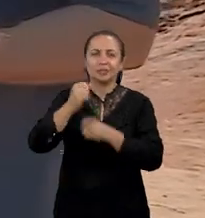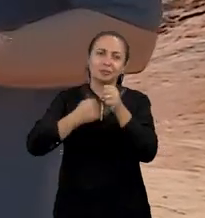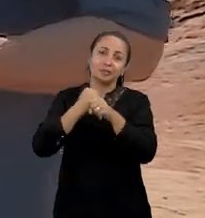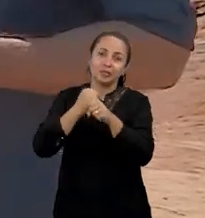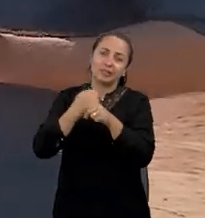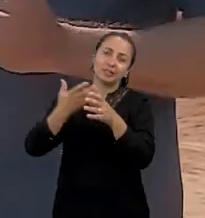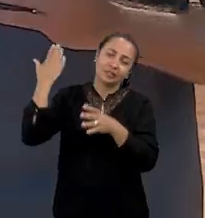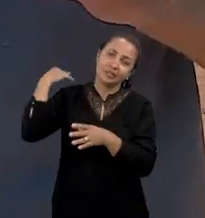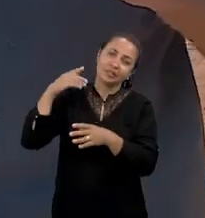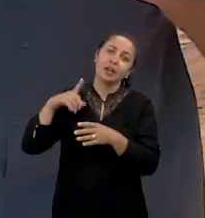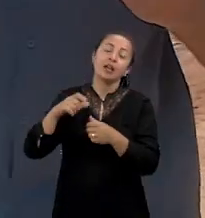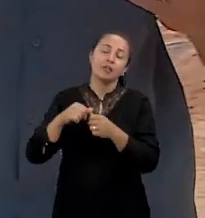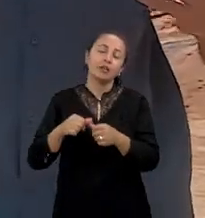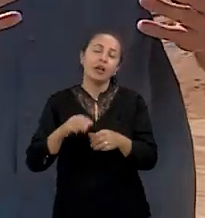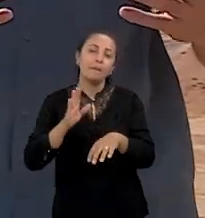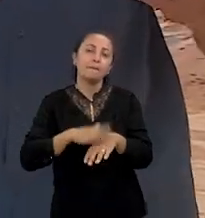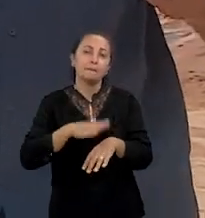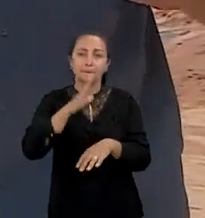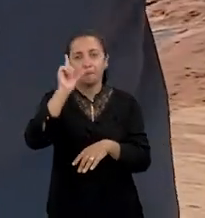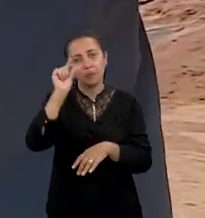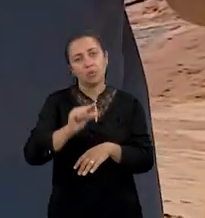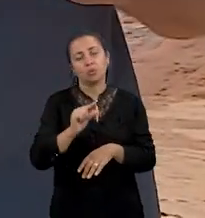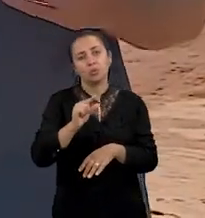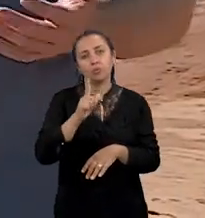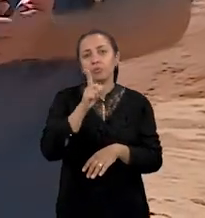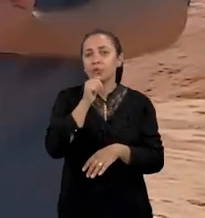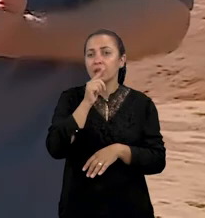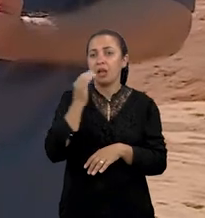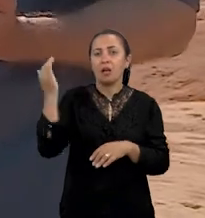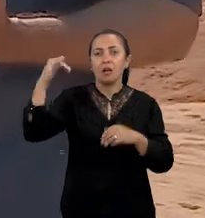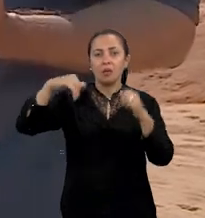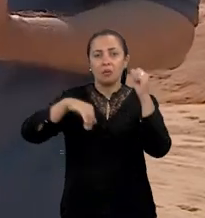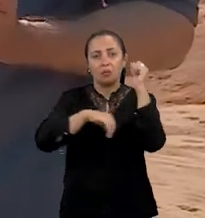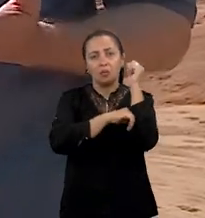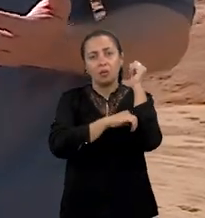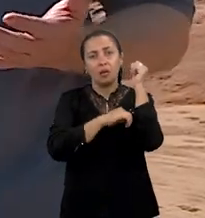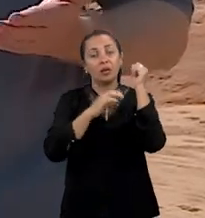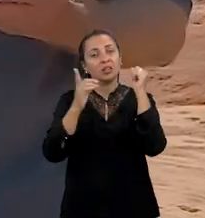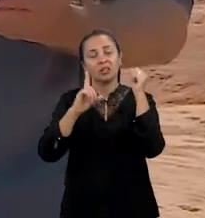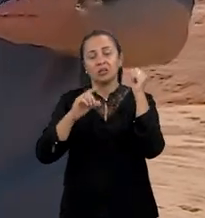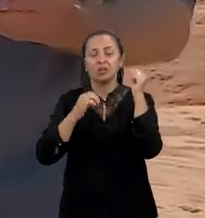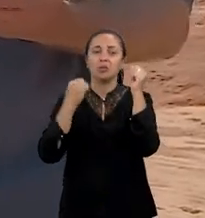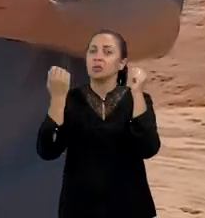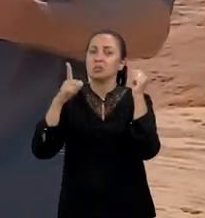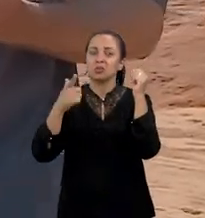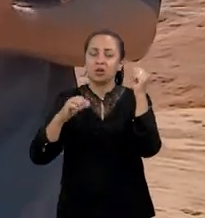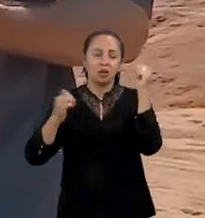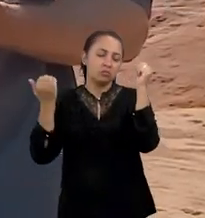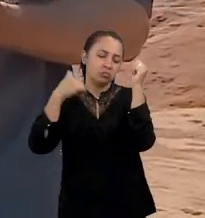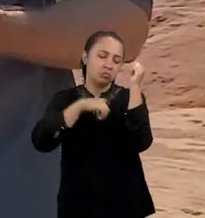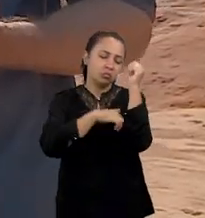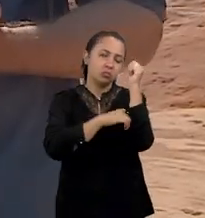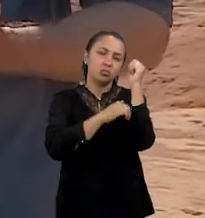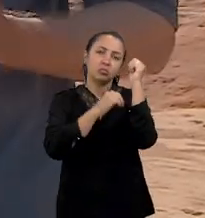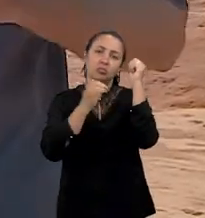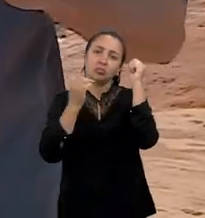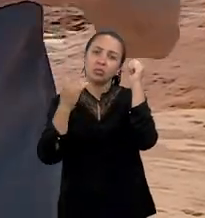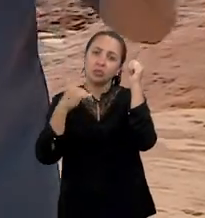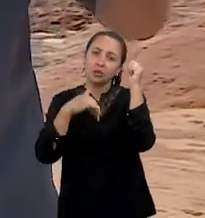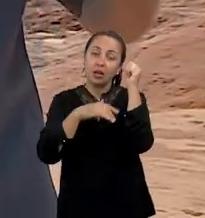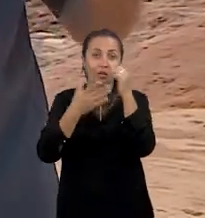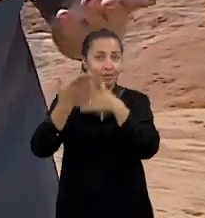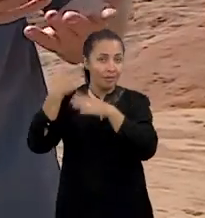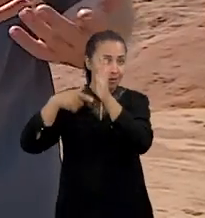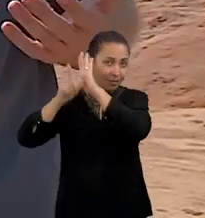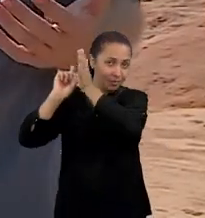era uma área mais estável. A erosão marinha não estava solapando a base da falésia, ou seja,